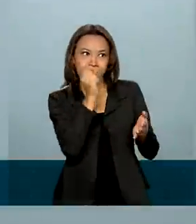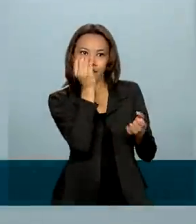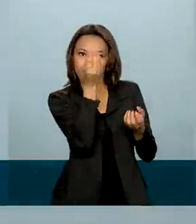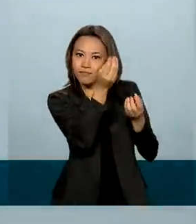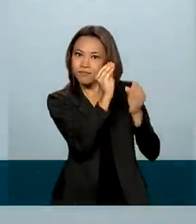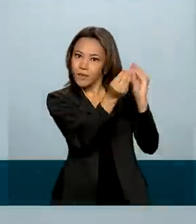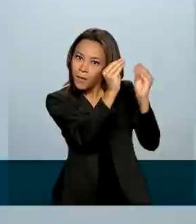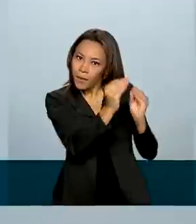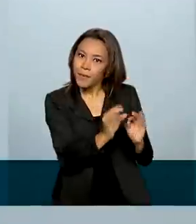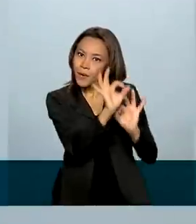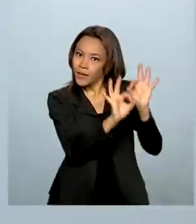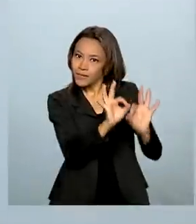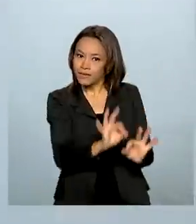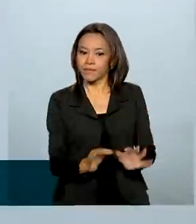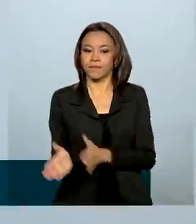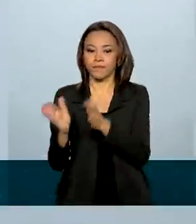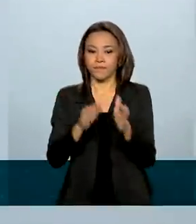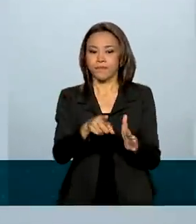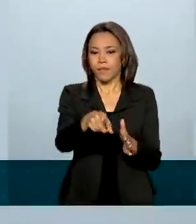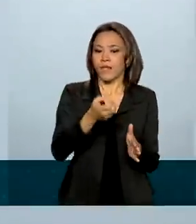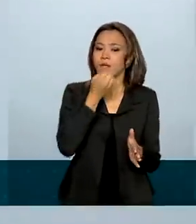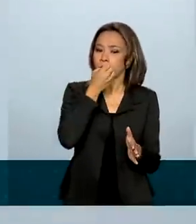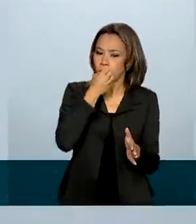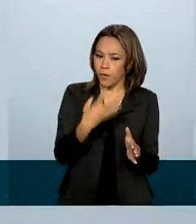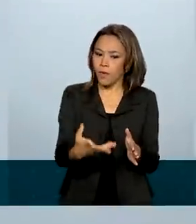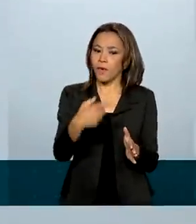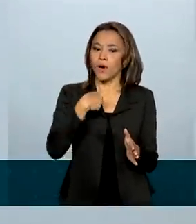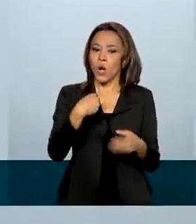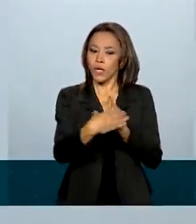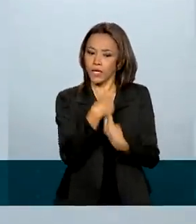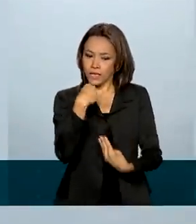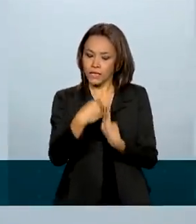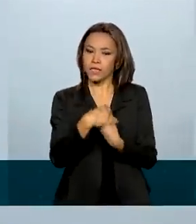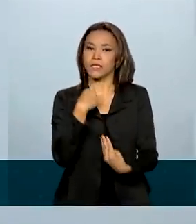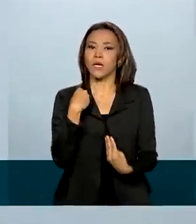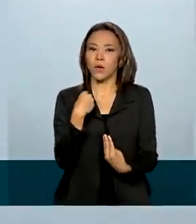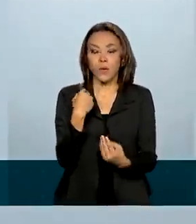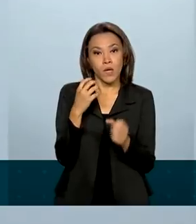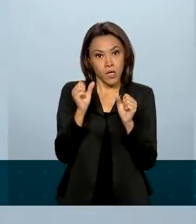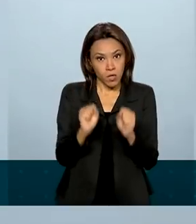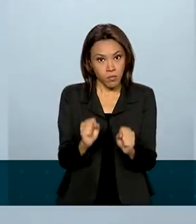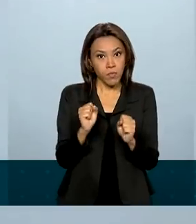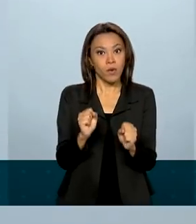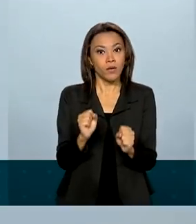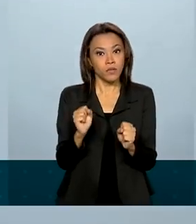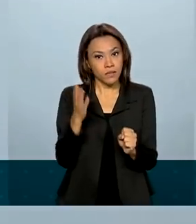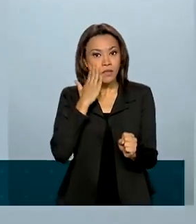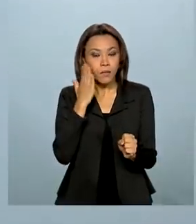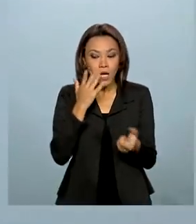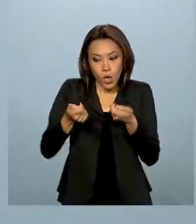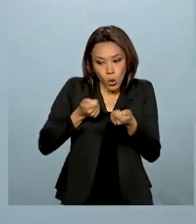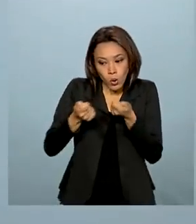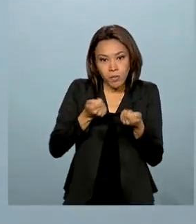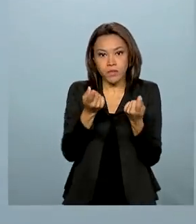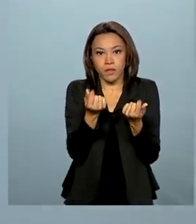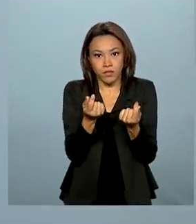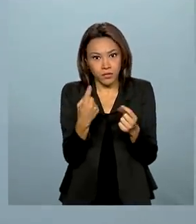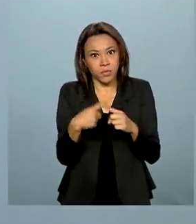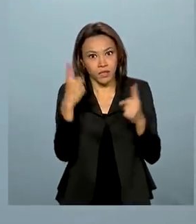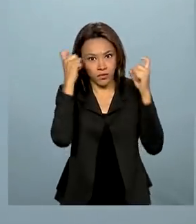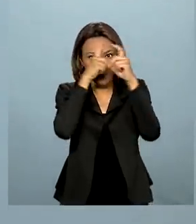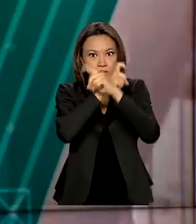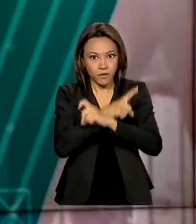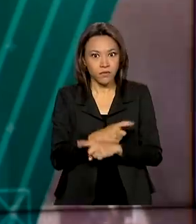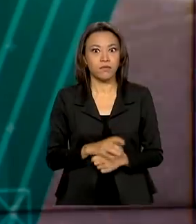Eu acho que é sempre válido qualquer tipo de orientação para o consumidor que possa auxiliar ele a economizar dinheiro, porque realmente a coisa está bem